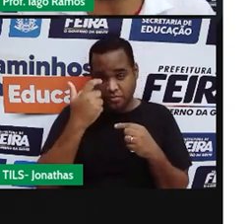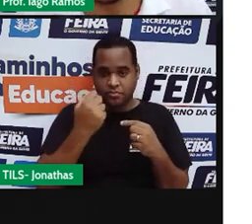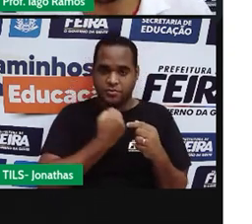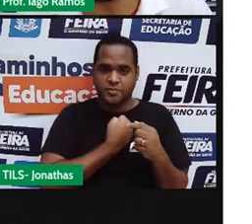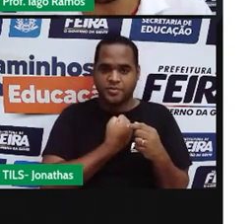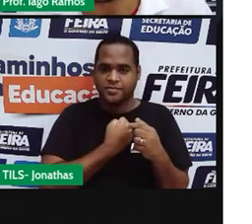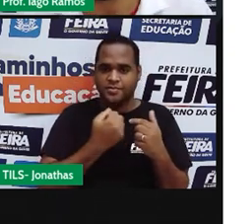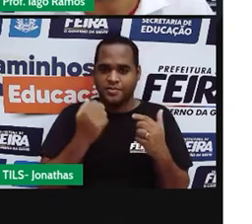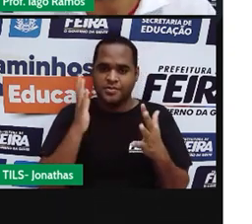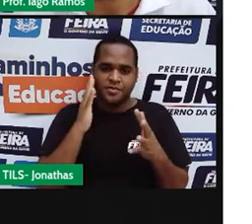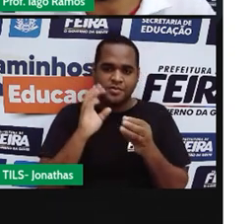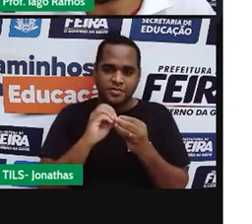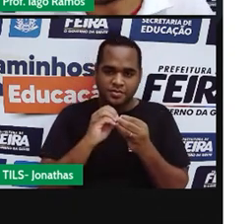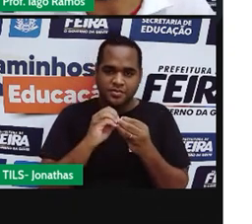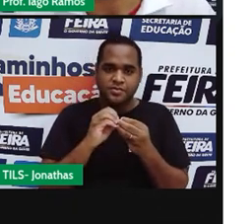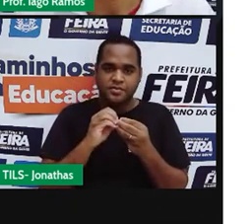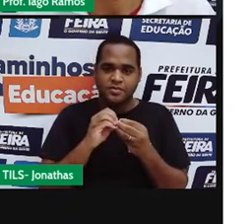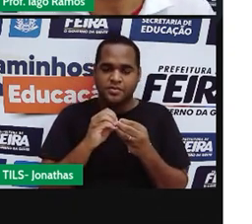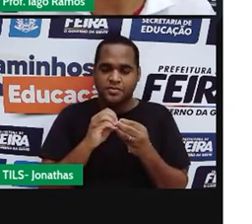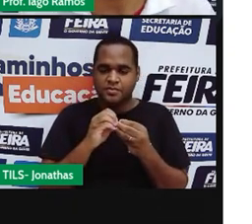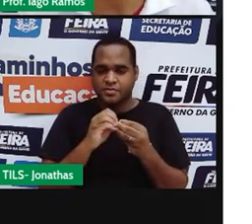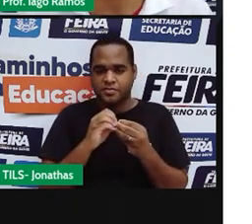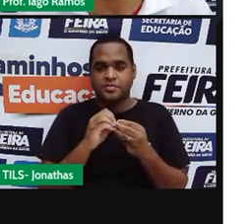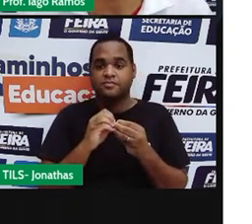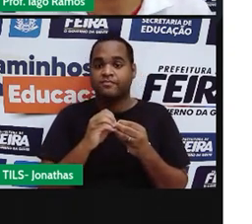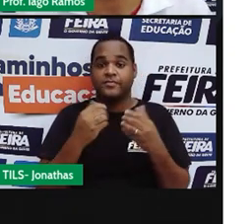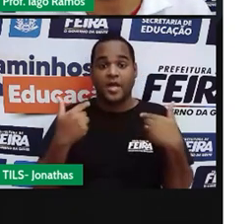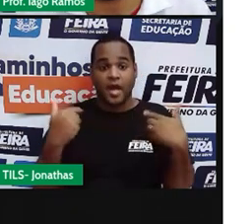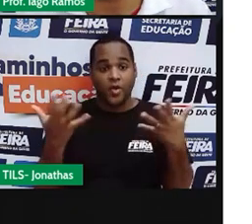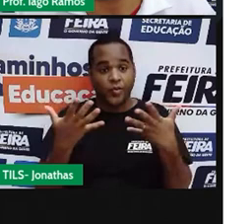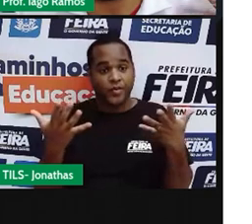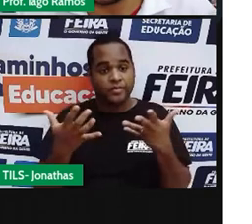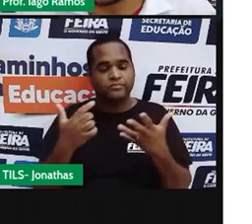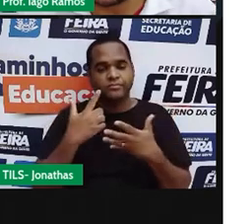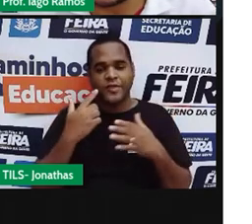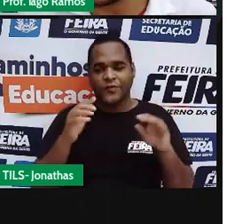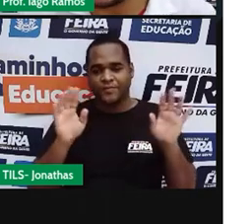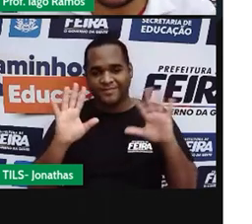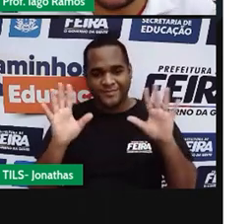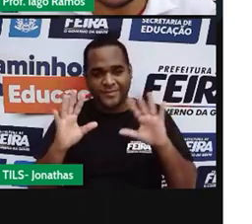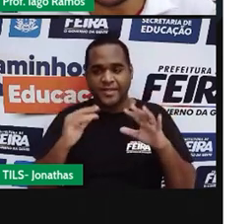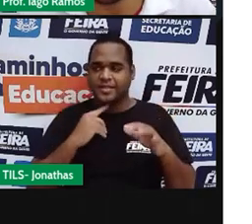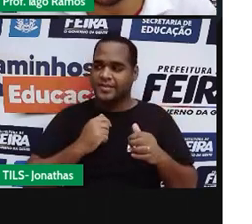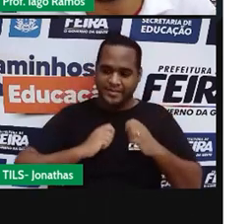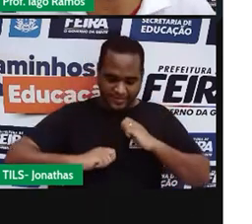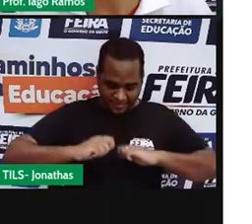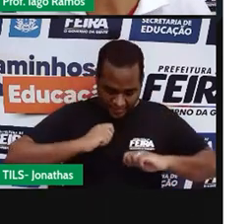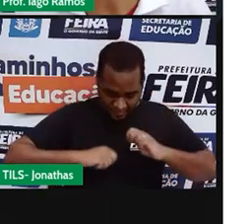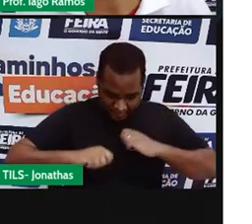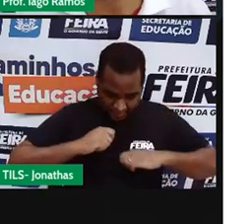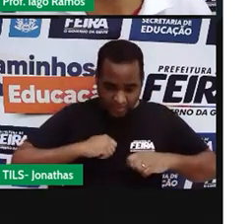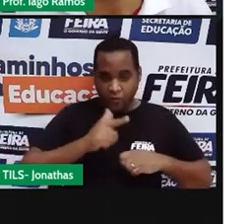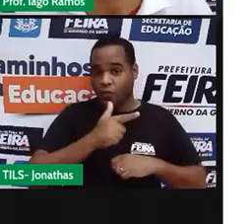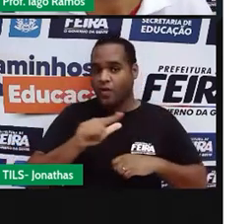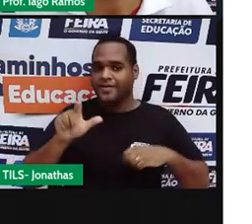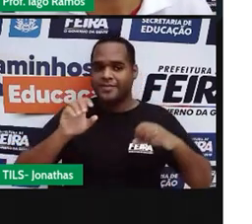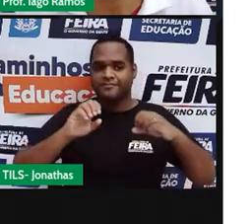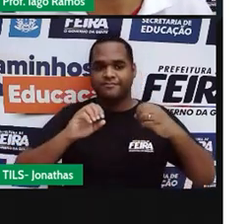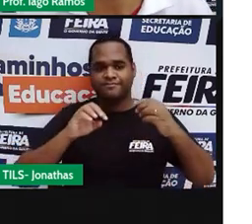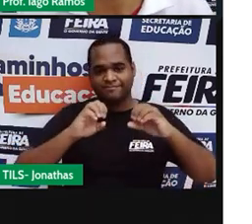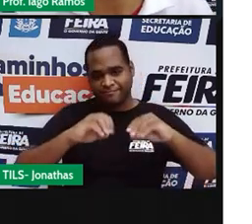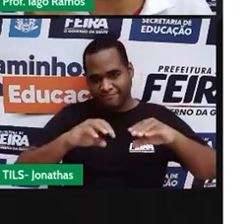bacana bom eu vou me despedindo dessa aula já ansioso para a próxima né